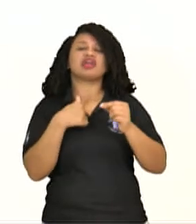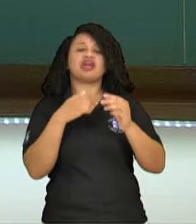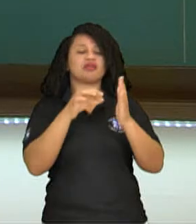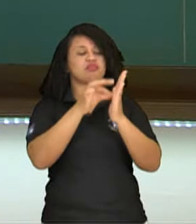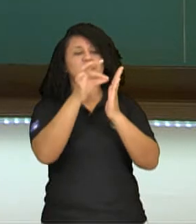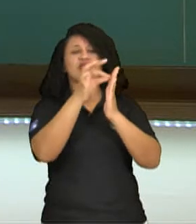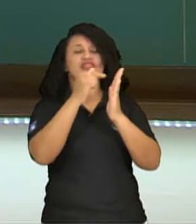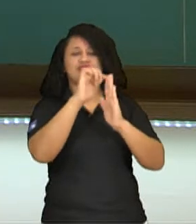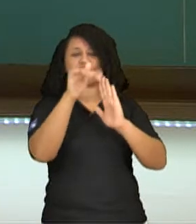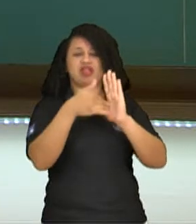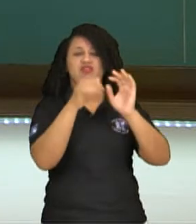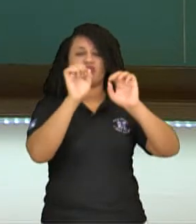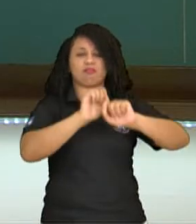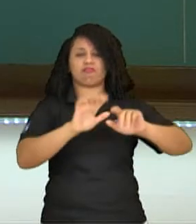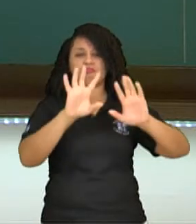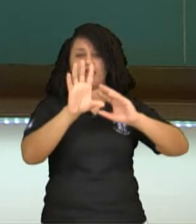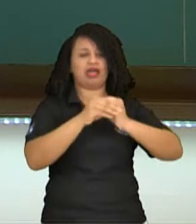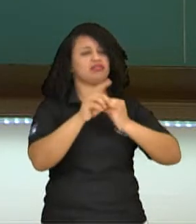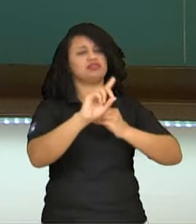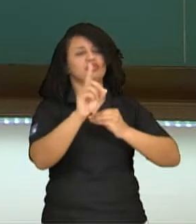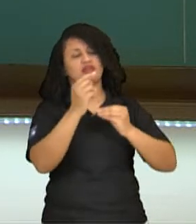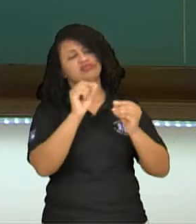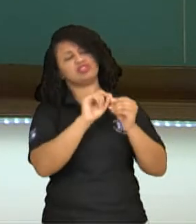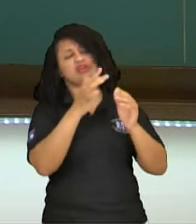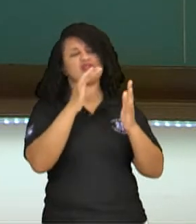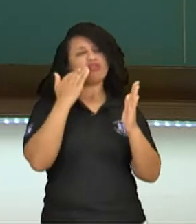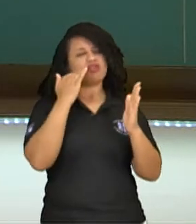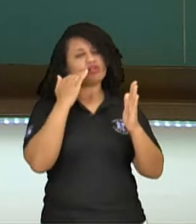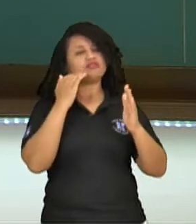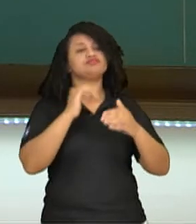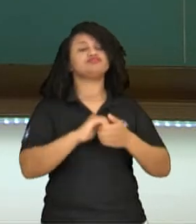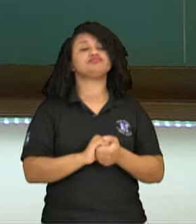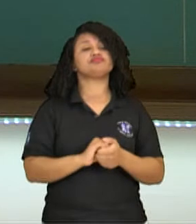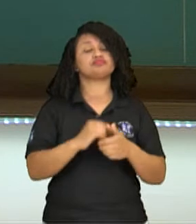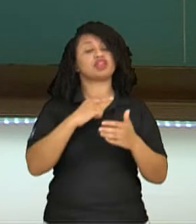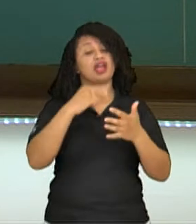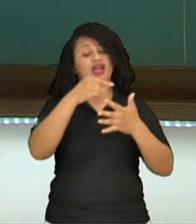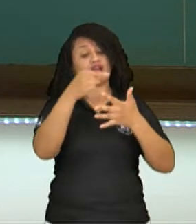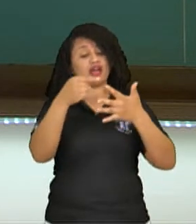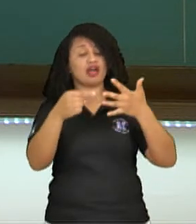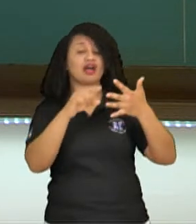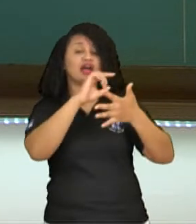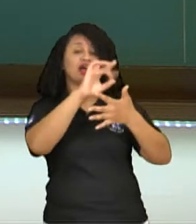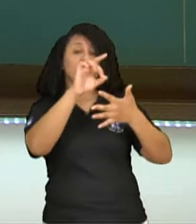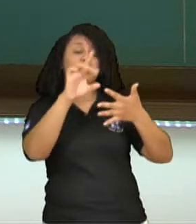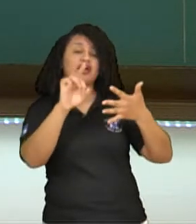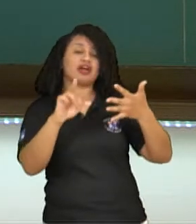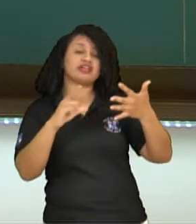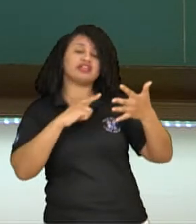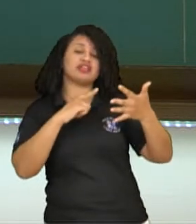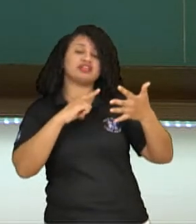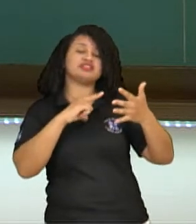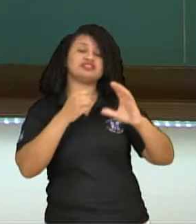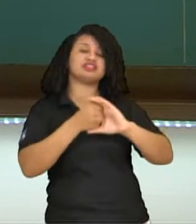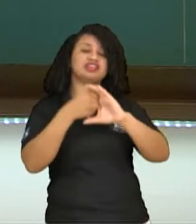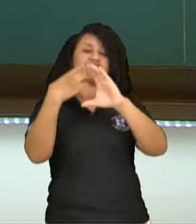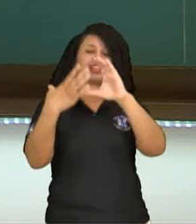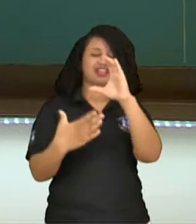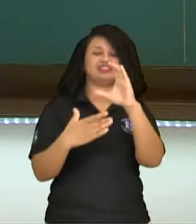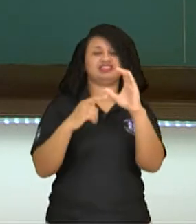que faz parte da história da arte, né, o Degas, que era aficionado pelas bailarinas, o Claude Monet, que gostava das pontes